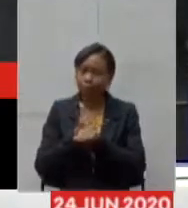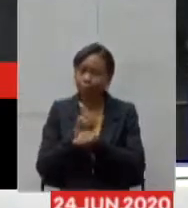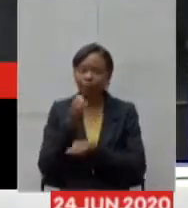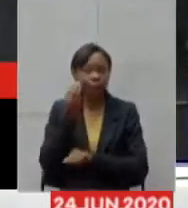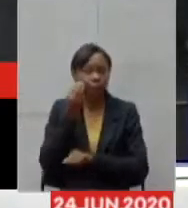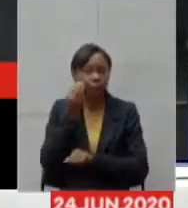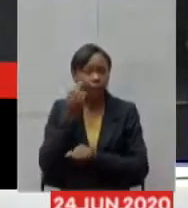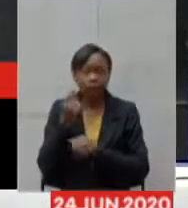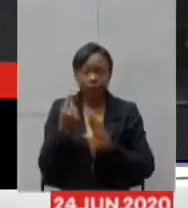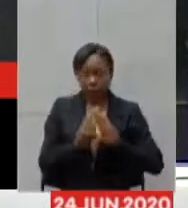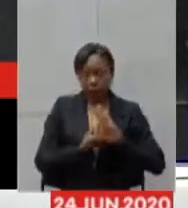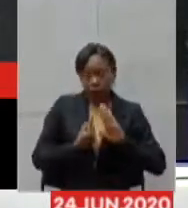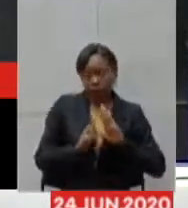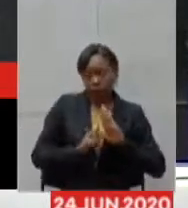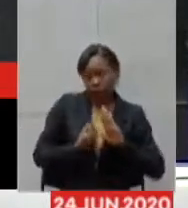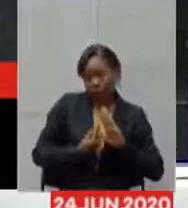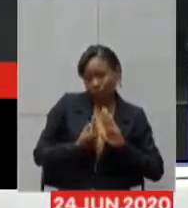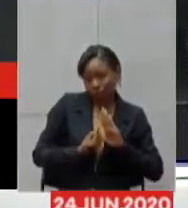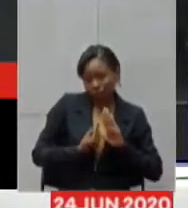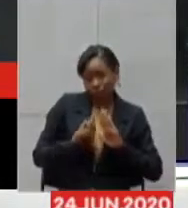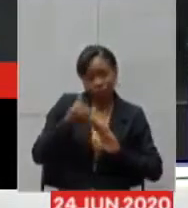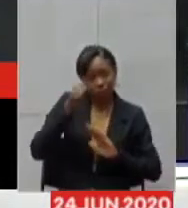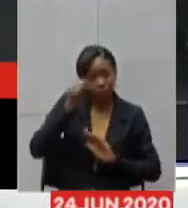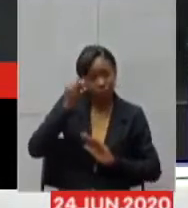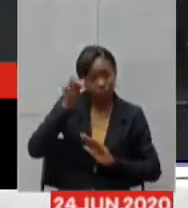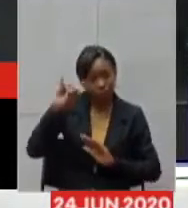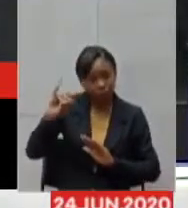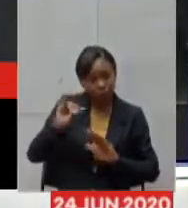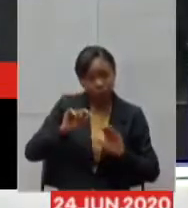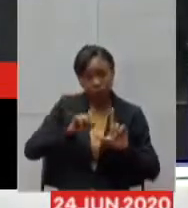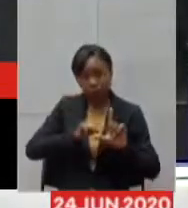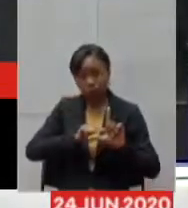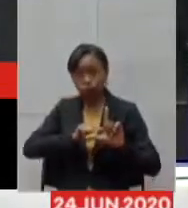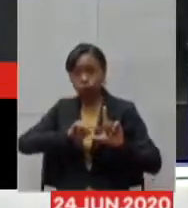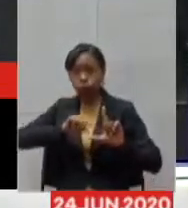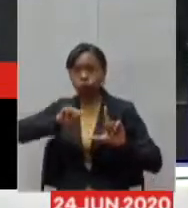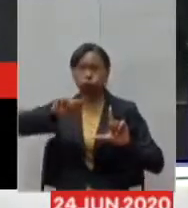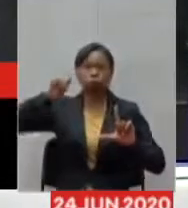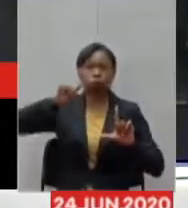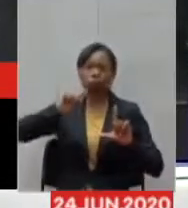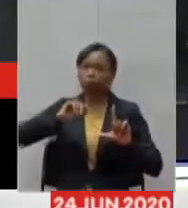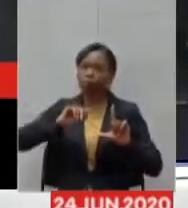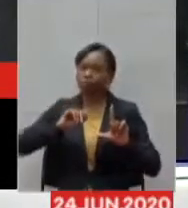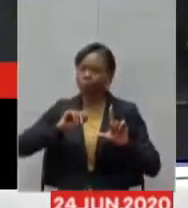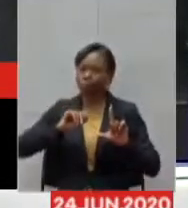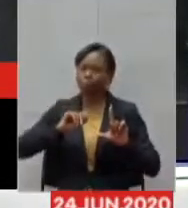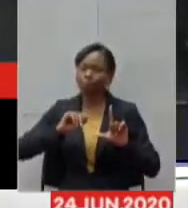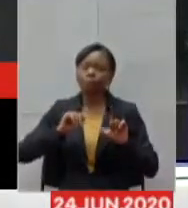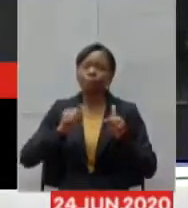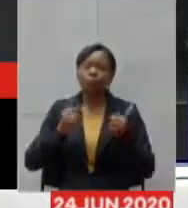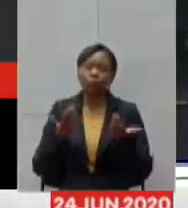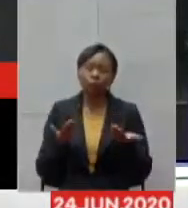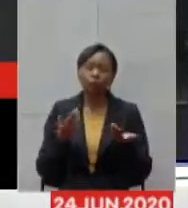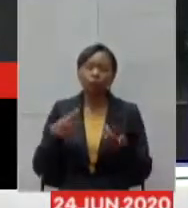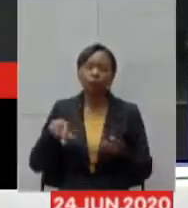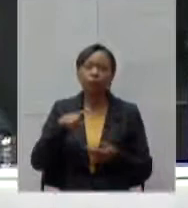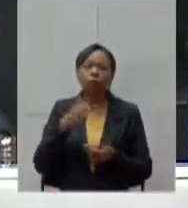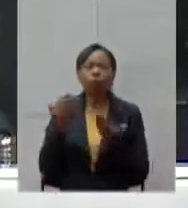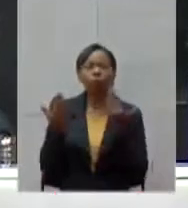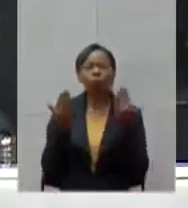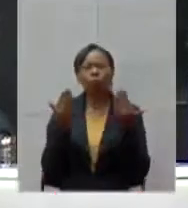para que nós não atinjamos o terço superior dessa curva. E quando nós comparamos a